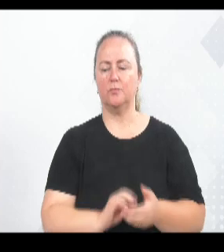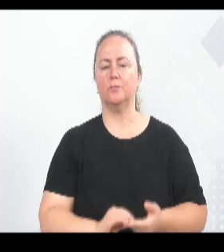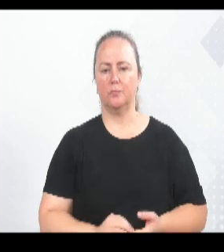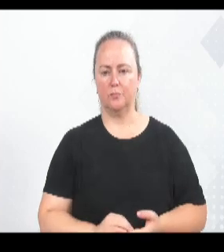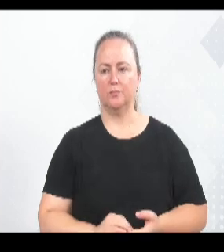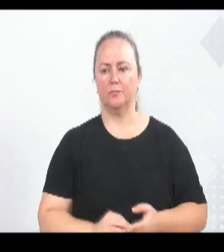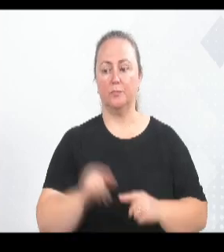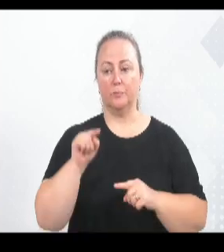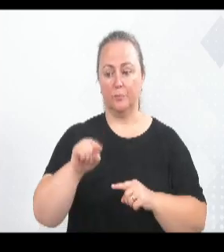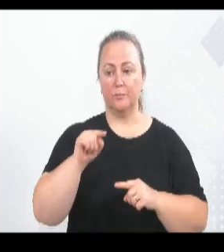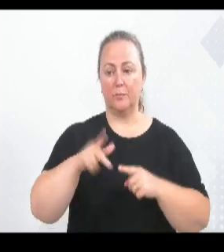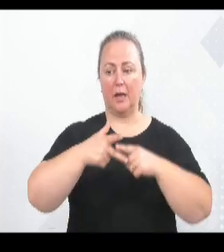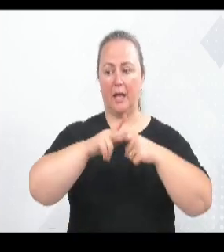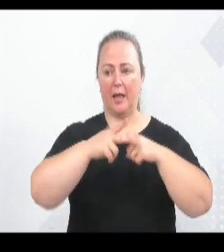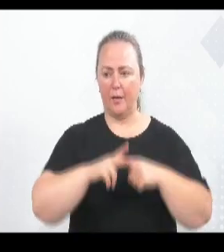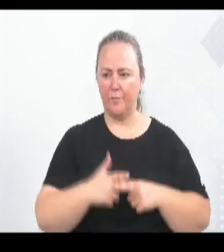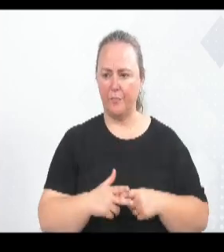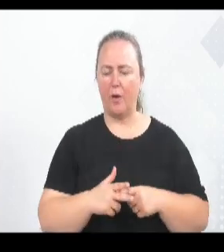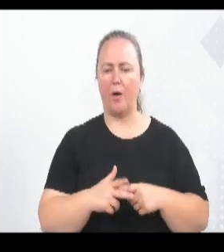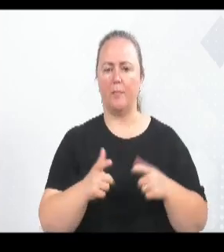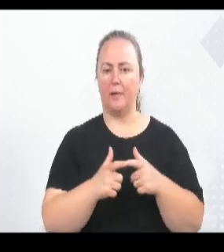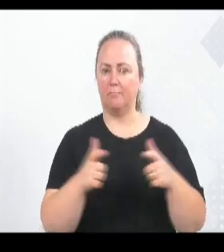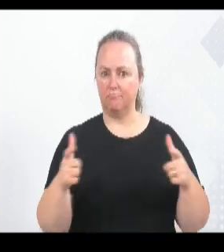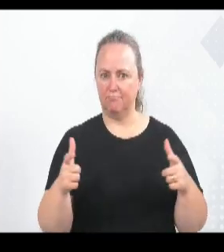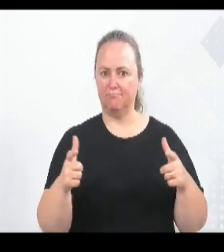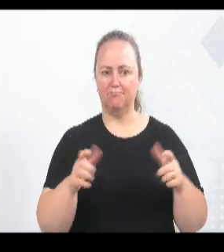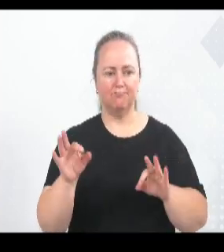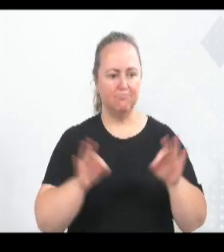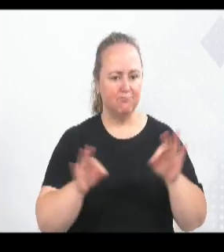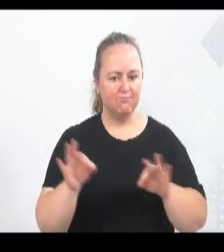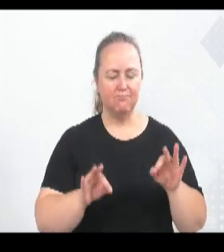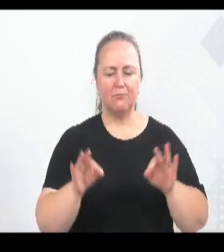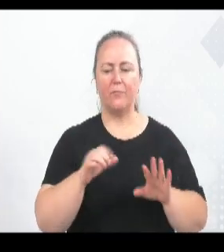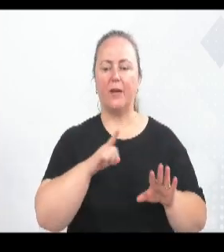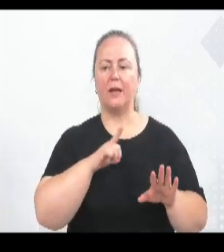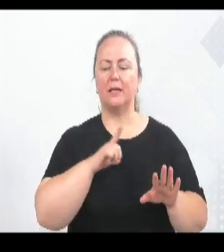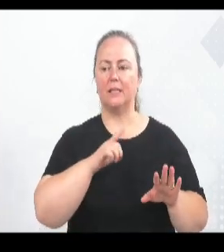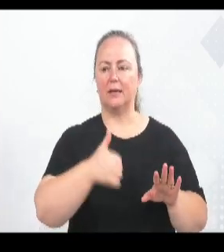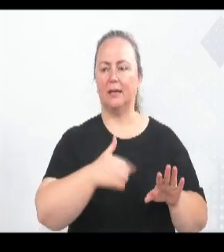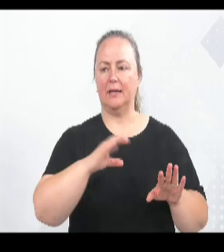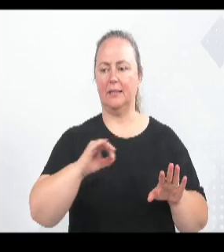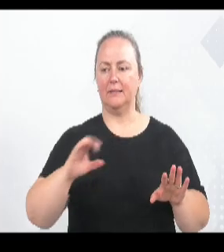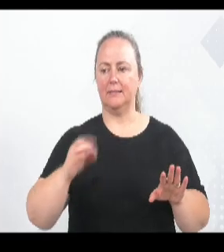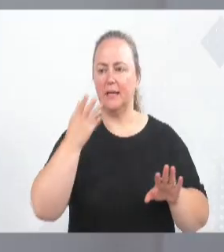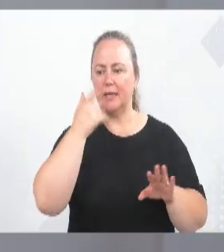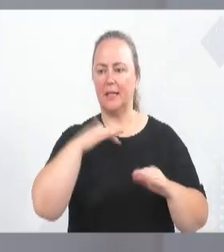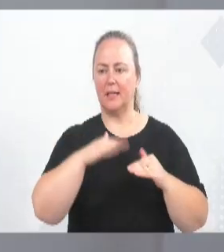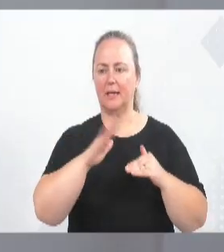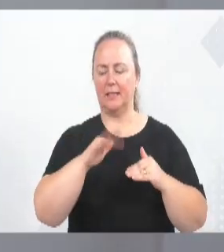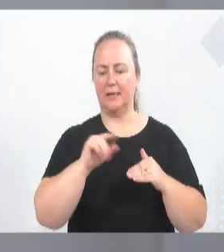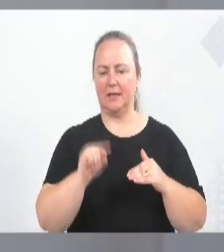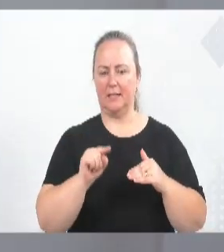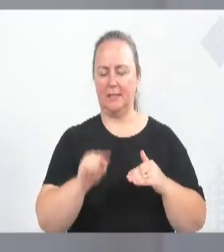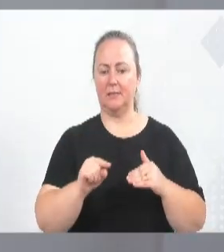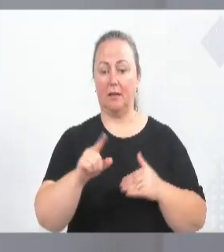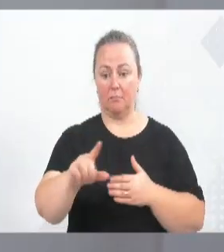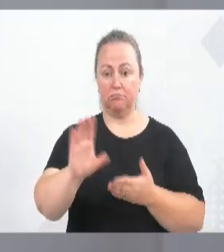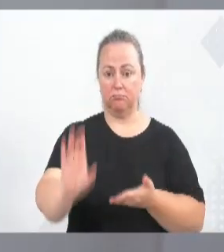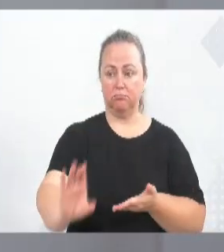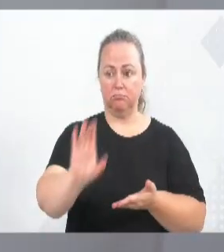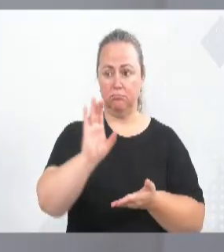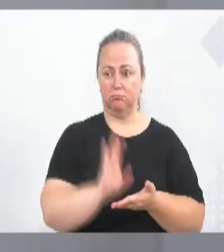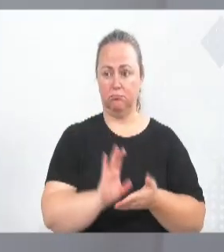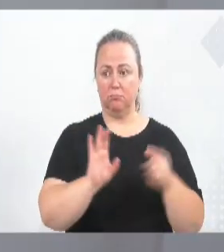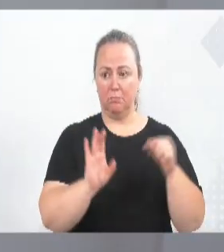reforma, enfim, reforma e ampliação, vai atender mais de 100 crianças. Aqui tem recurso, vereador Diego Nazato e vereador